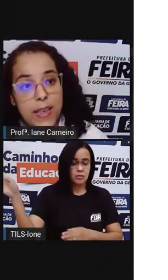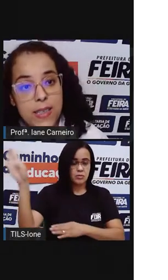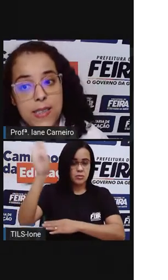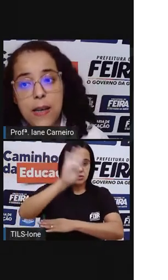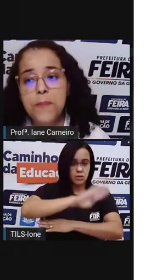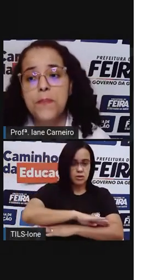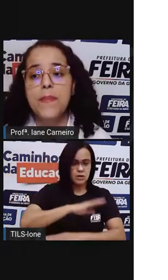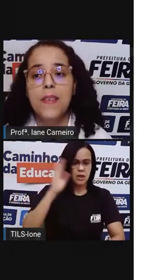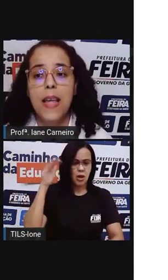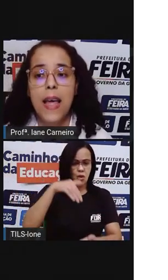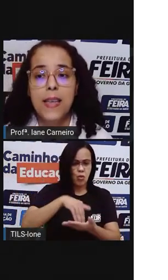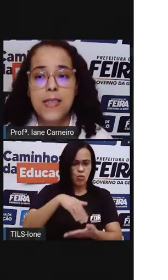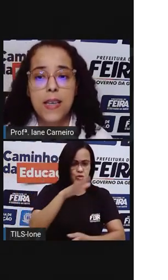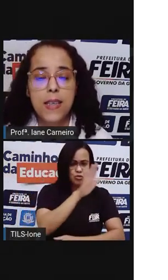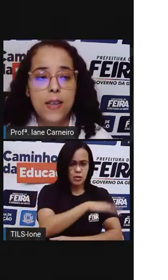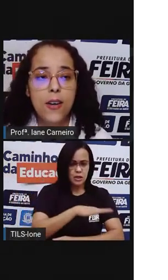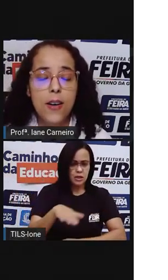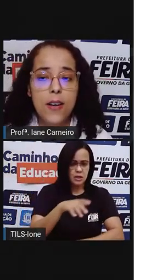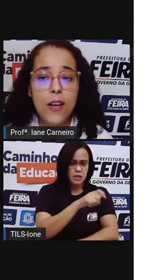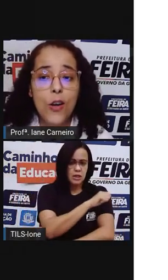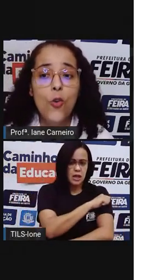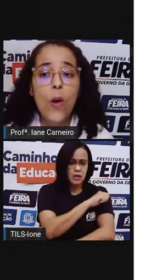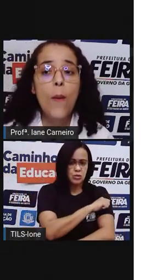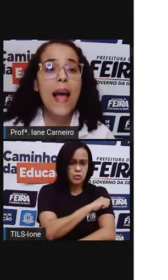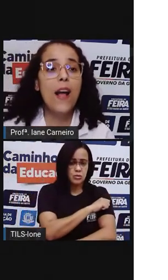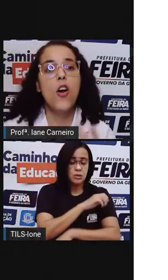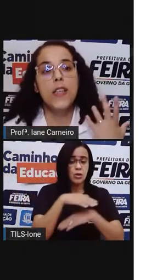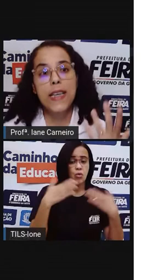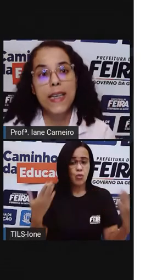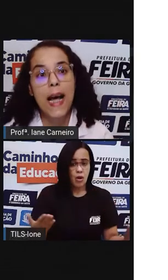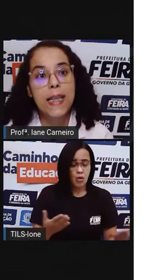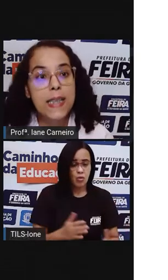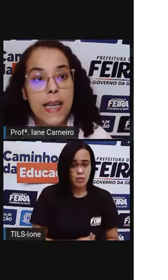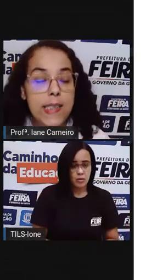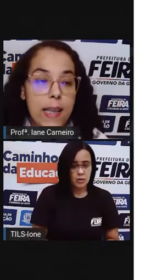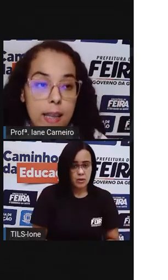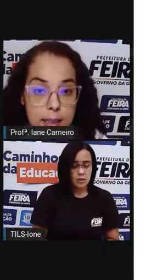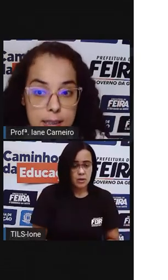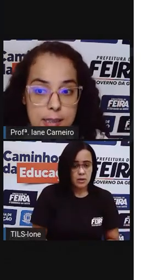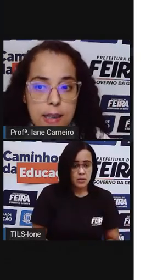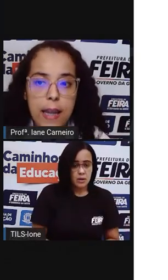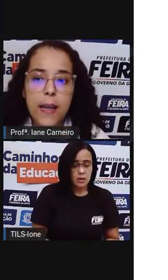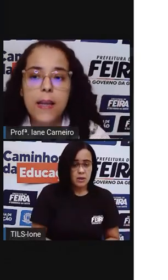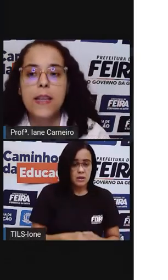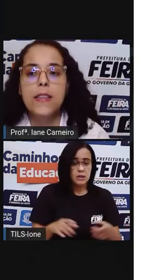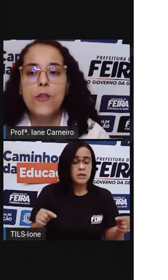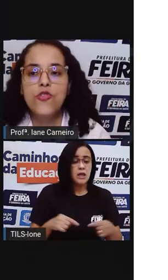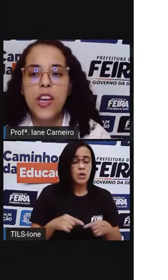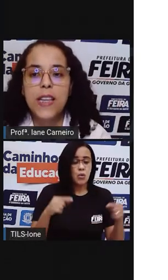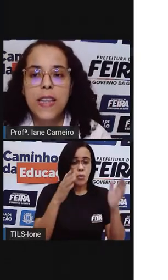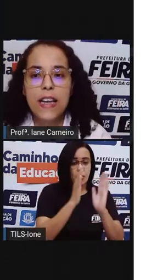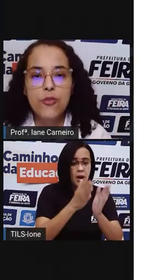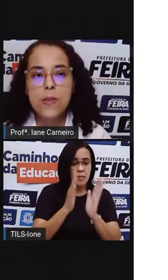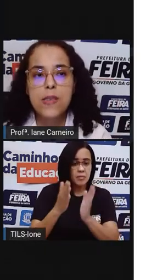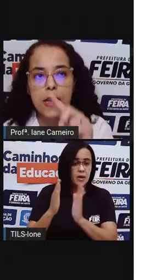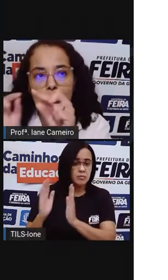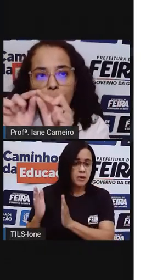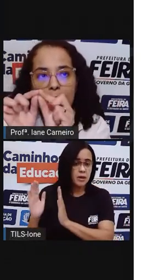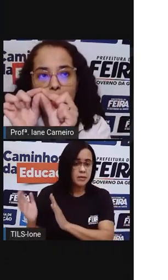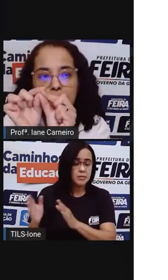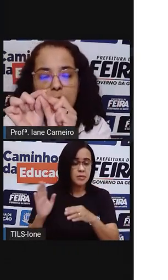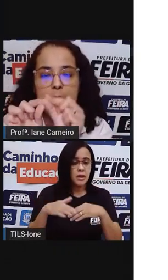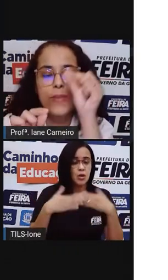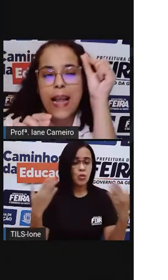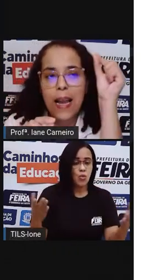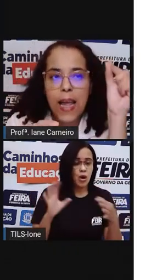última criança? Essa aqui, ó. Qual é a coordenada dessa criança, né? Então onde é que tem a junção,